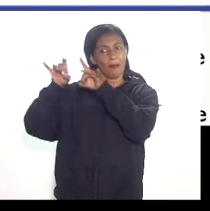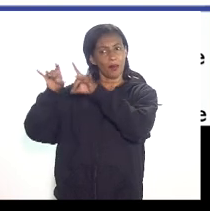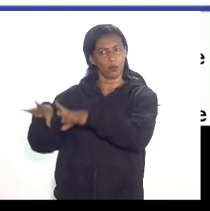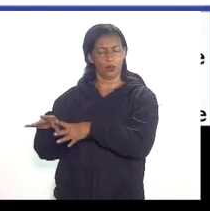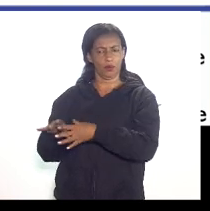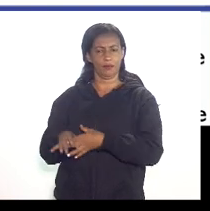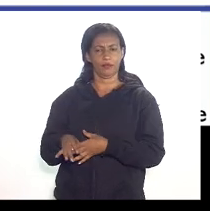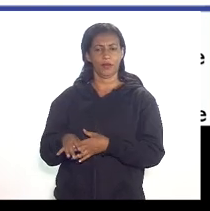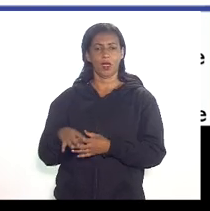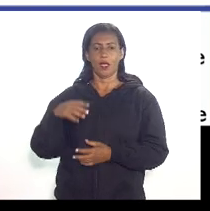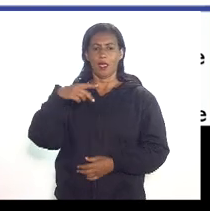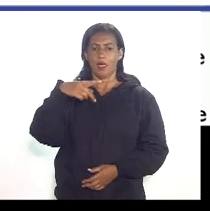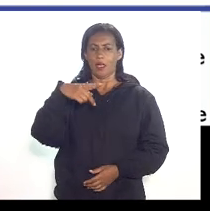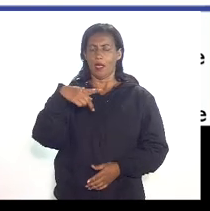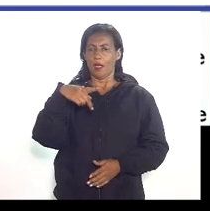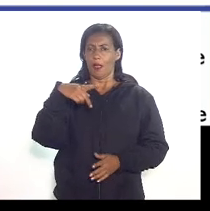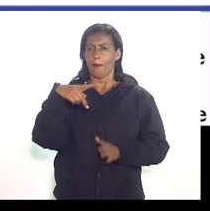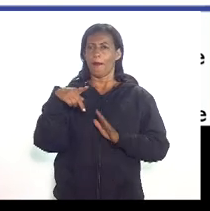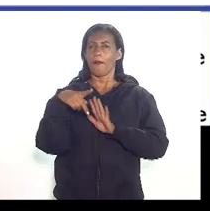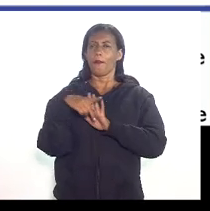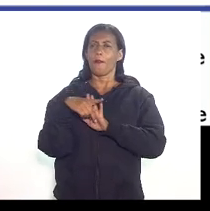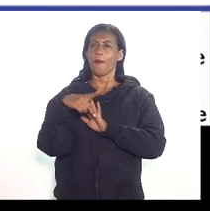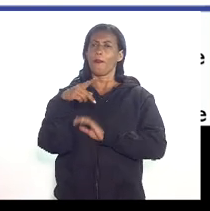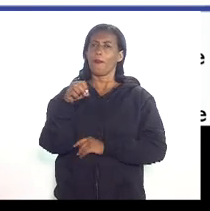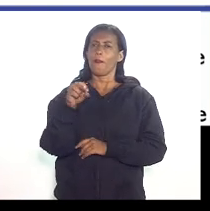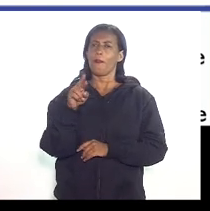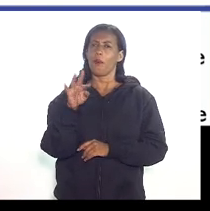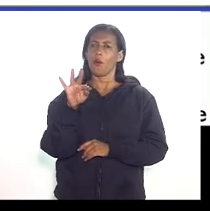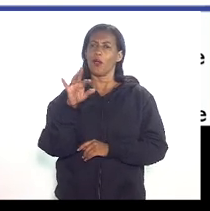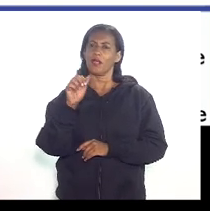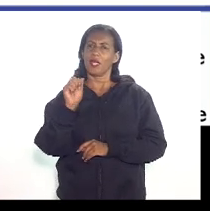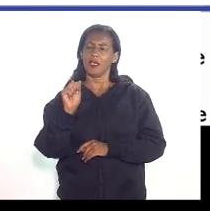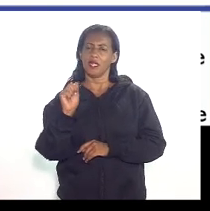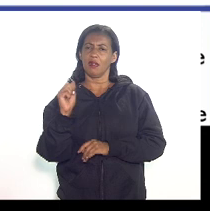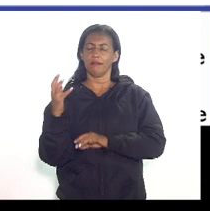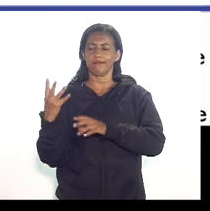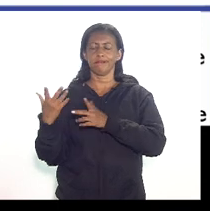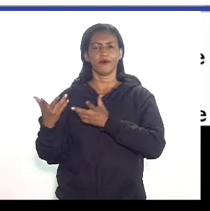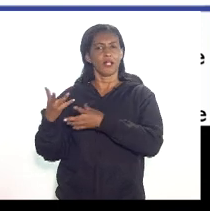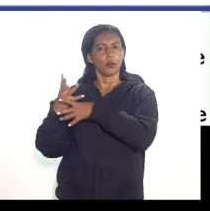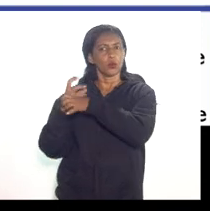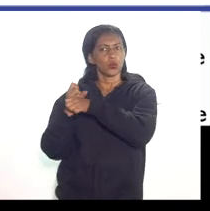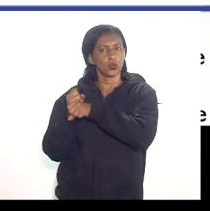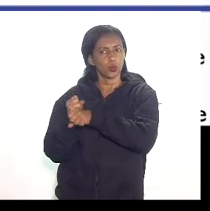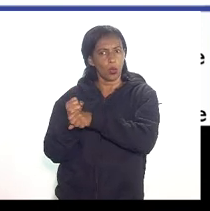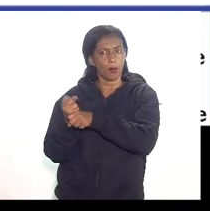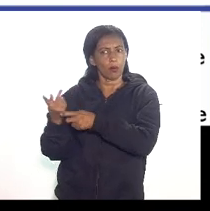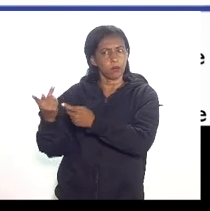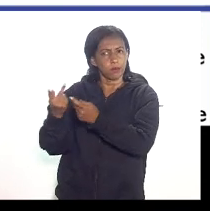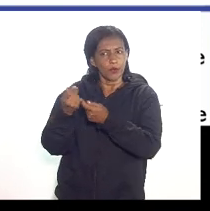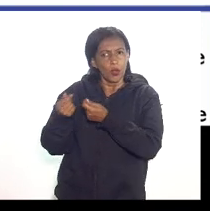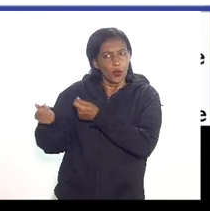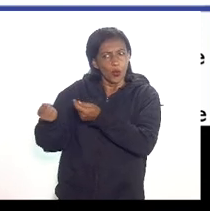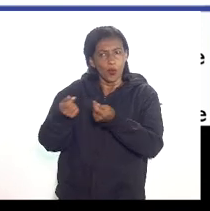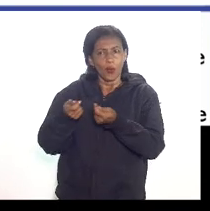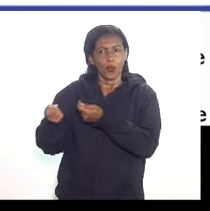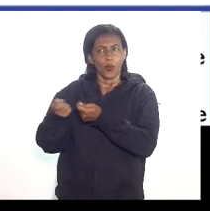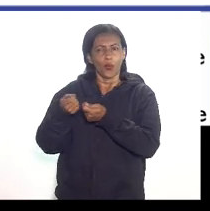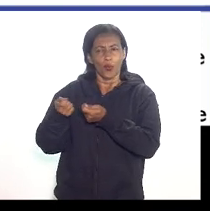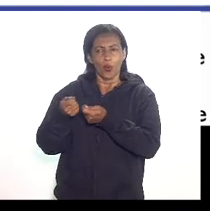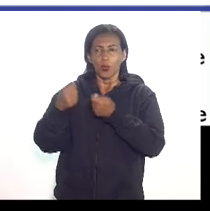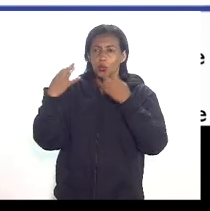a portaria que prevê o plano de contas é dispõe que os gastos têm que ser